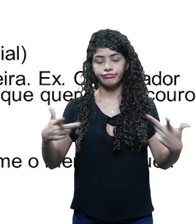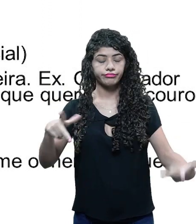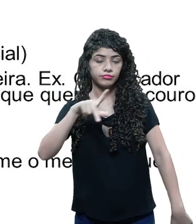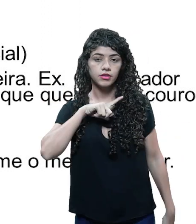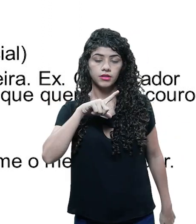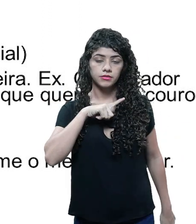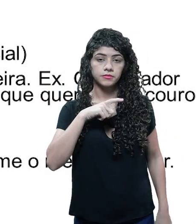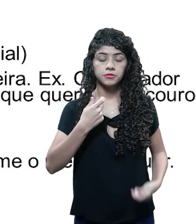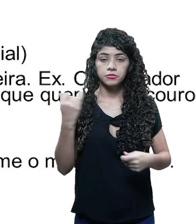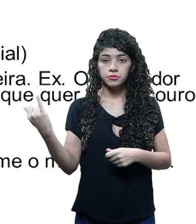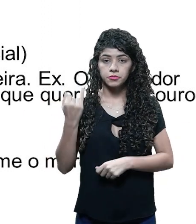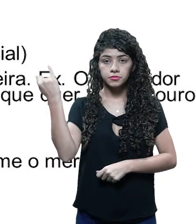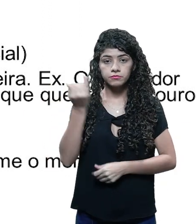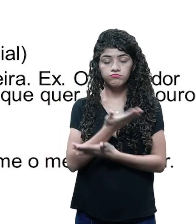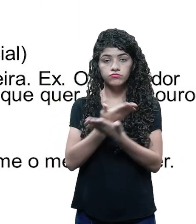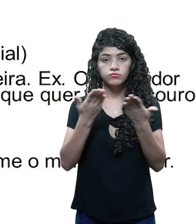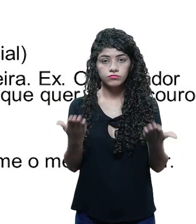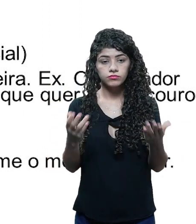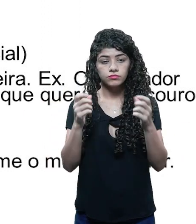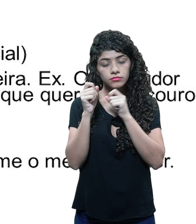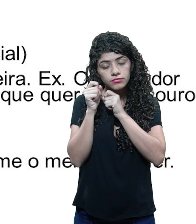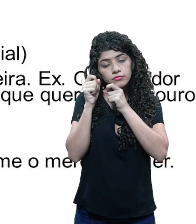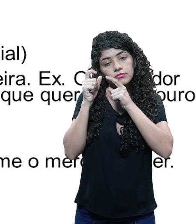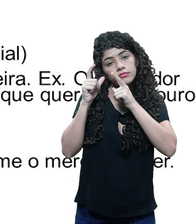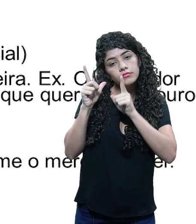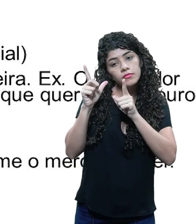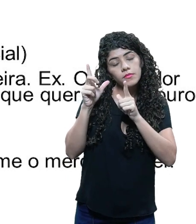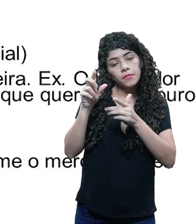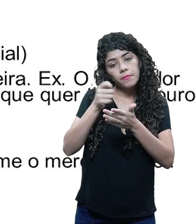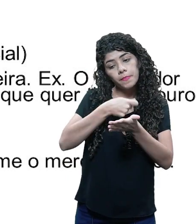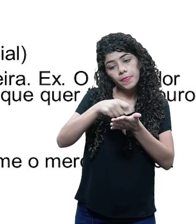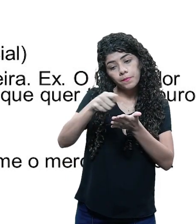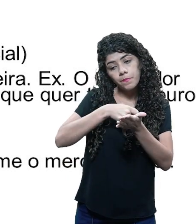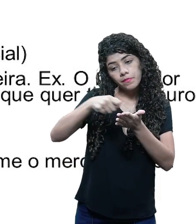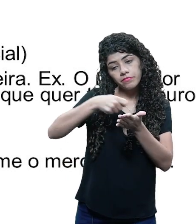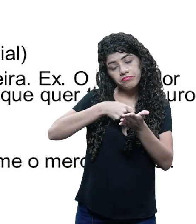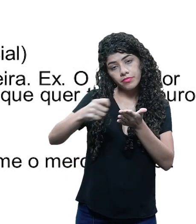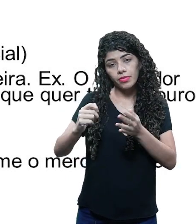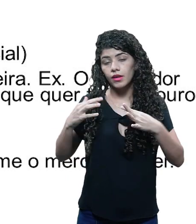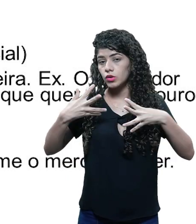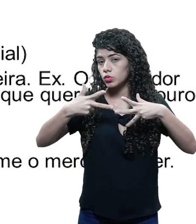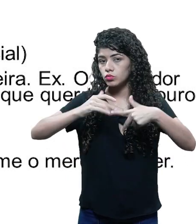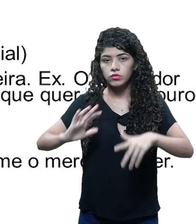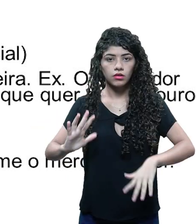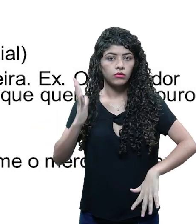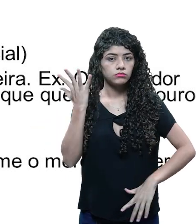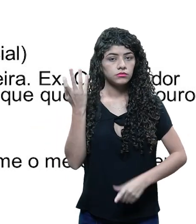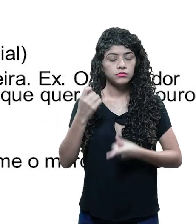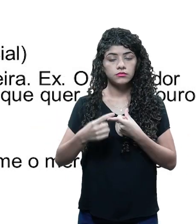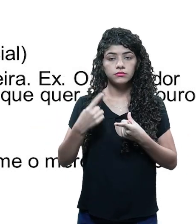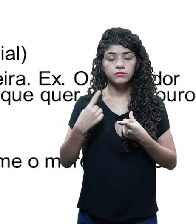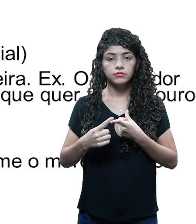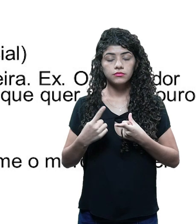ter várias origens. É importante que quando você acorda, que você se ligue em tudo que te acontece, porque